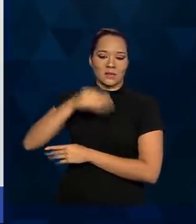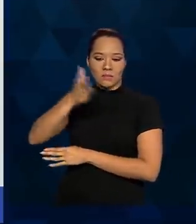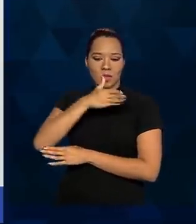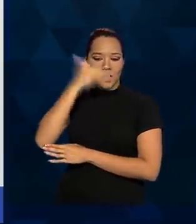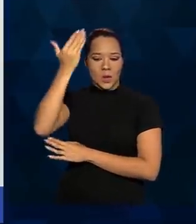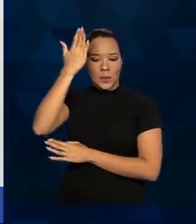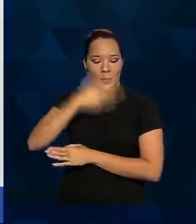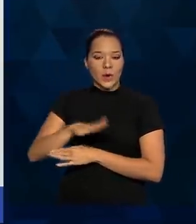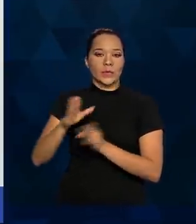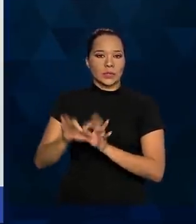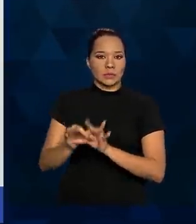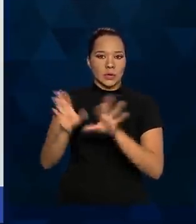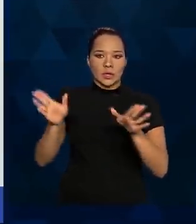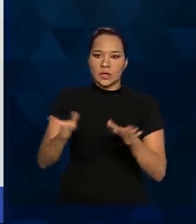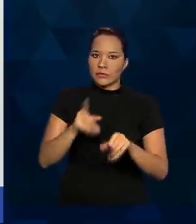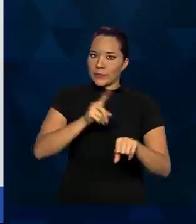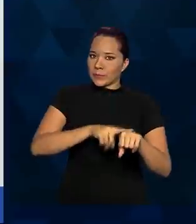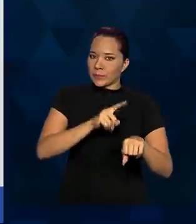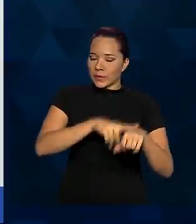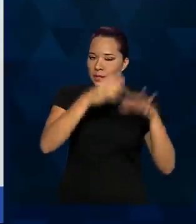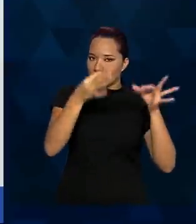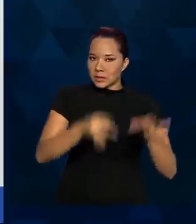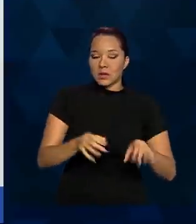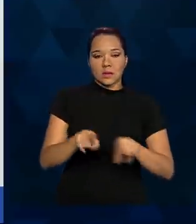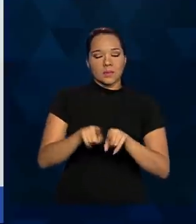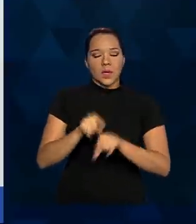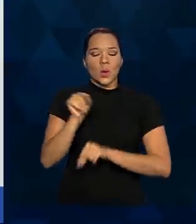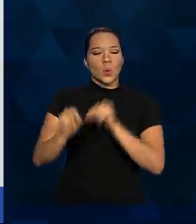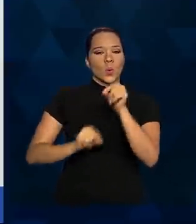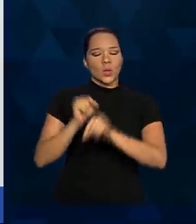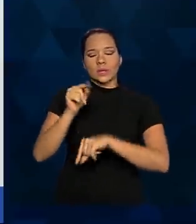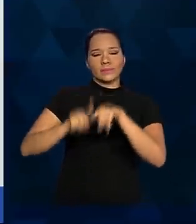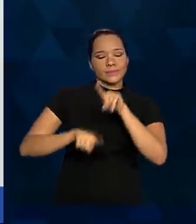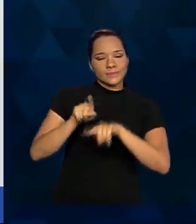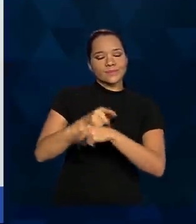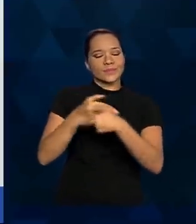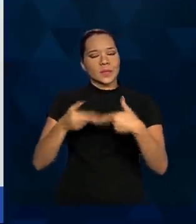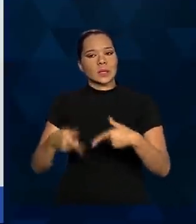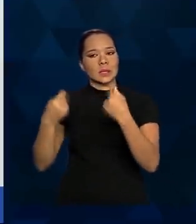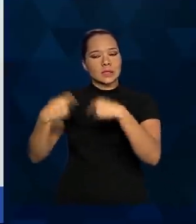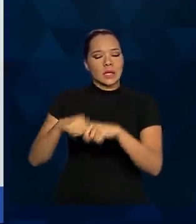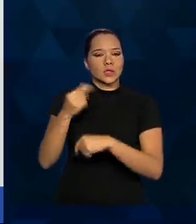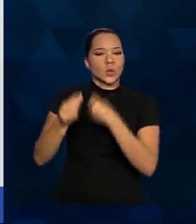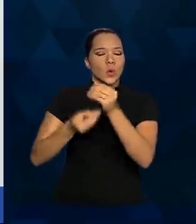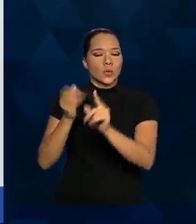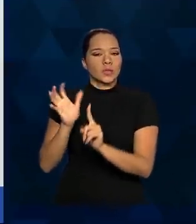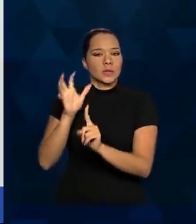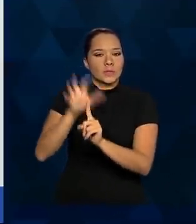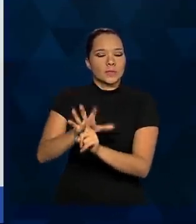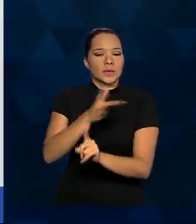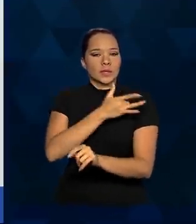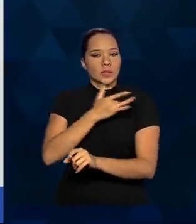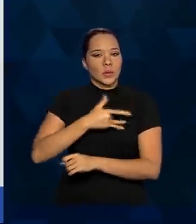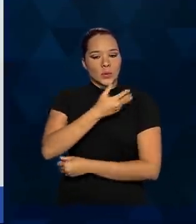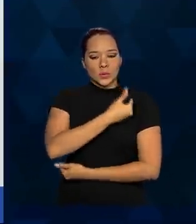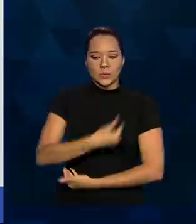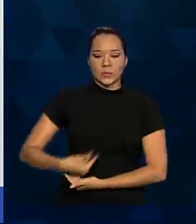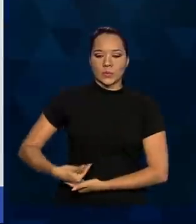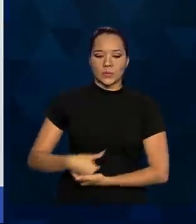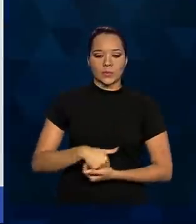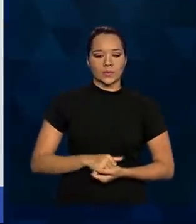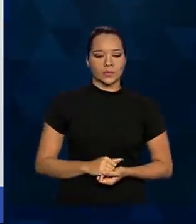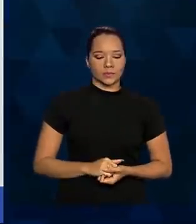disponíveis em cada momento, e os recursos e necessidades e como isso impacta a saúde pública. Próximo.